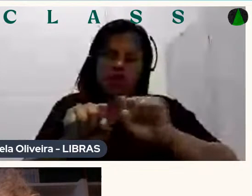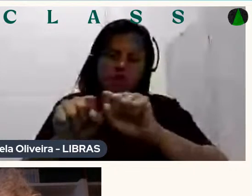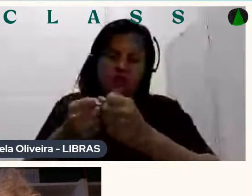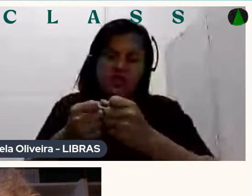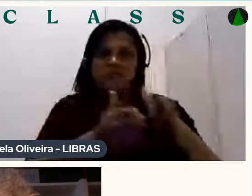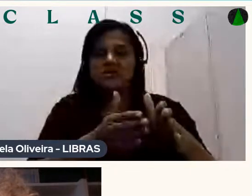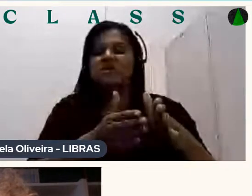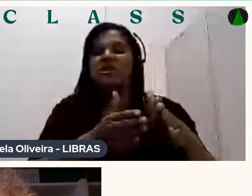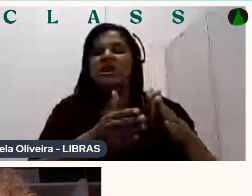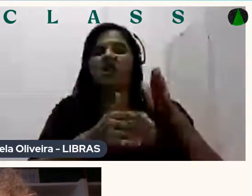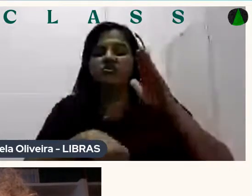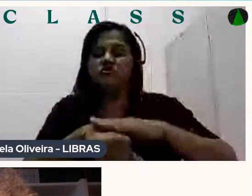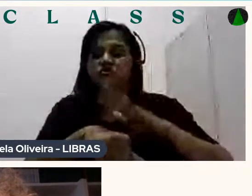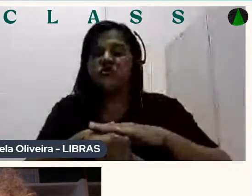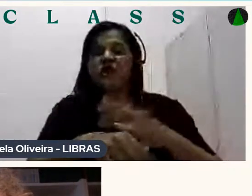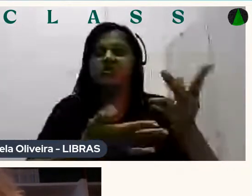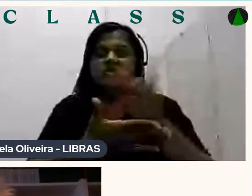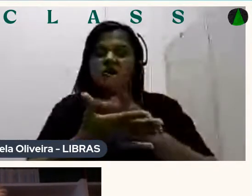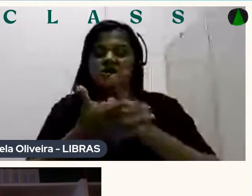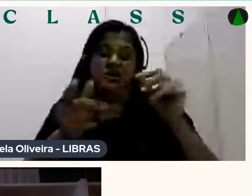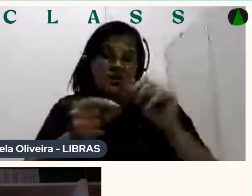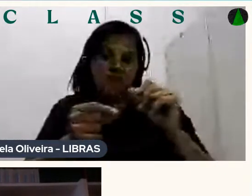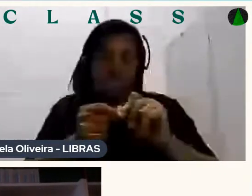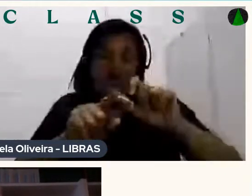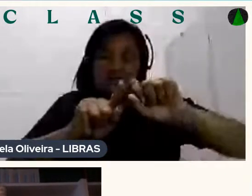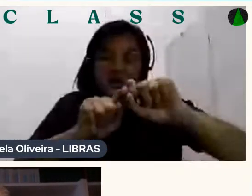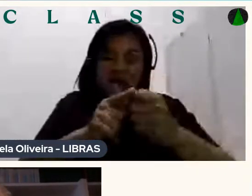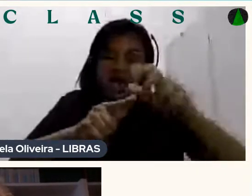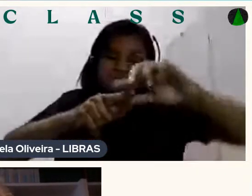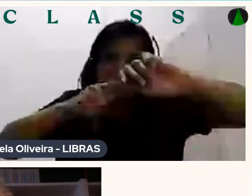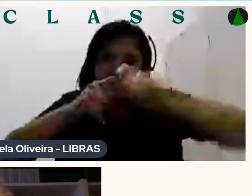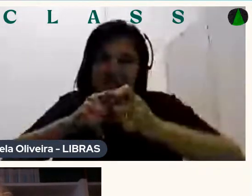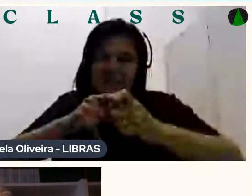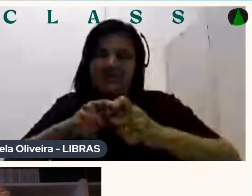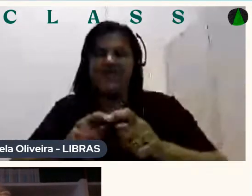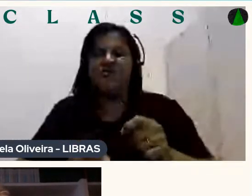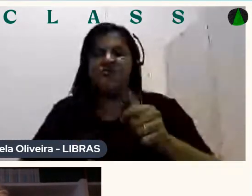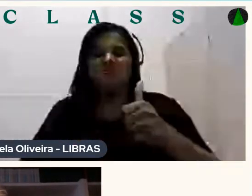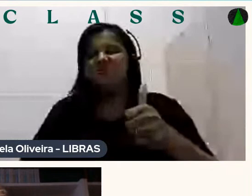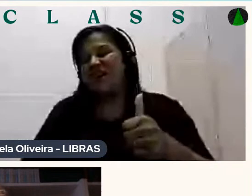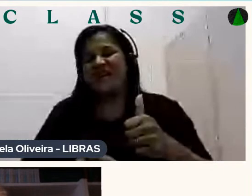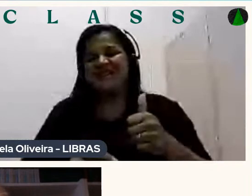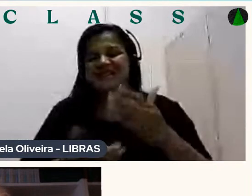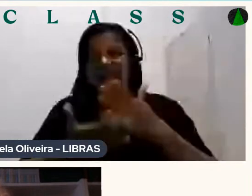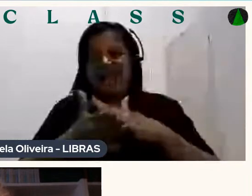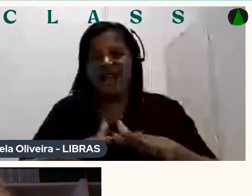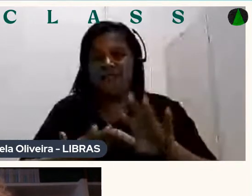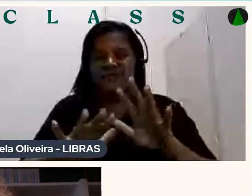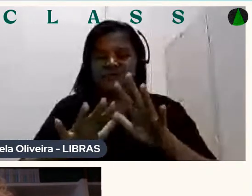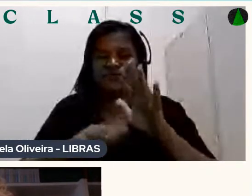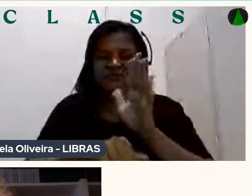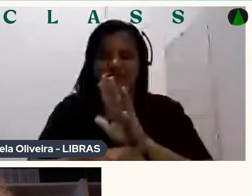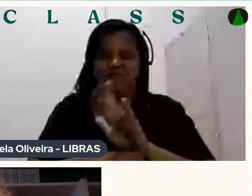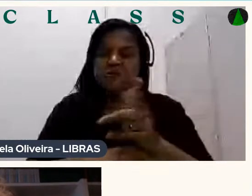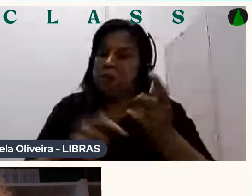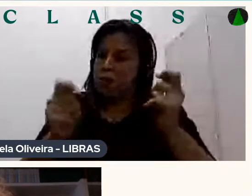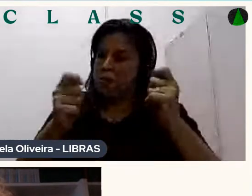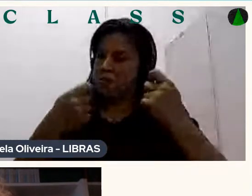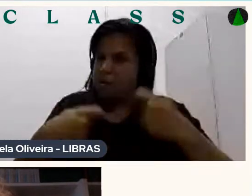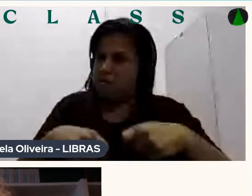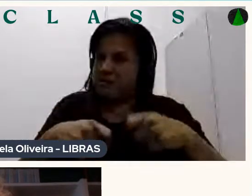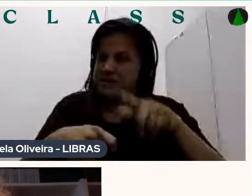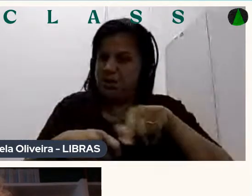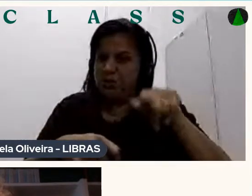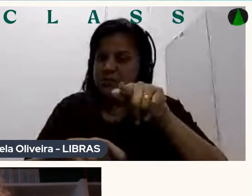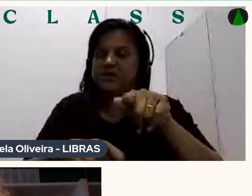Quebra dedo Quase que a cada plano Do filme Mas quando você tem Um esqueleto Com mais precisão Como esse aqui Você